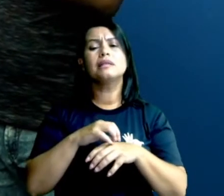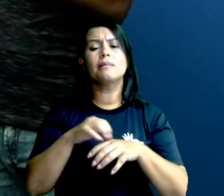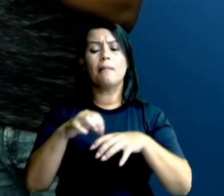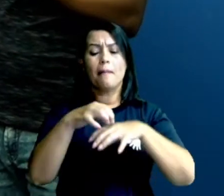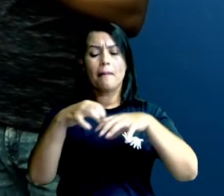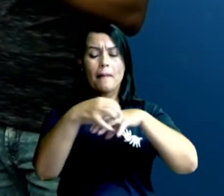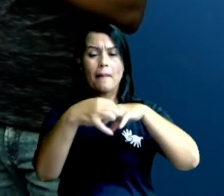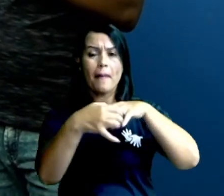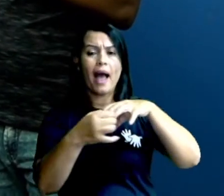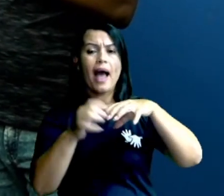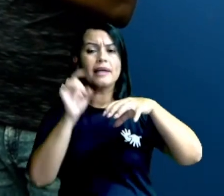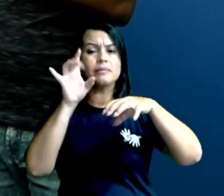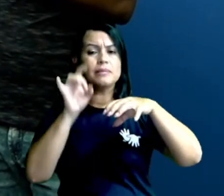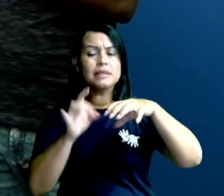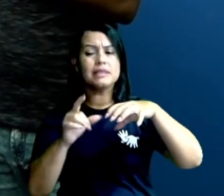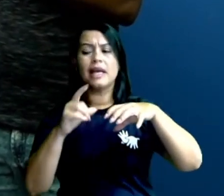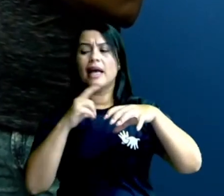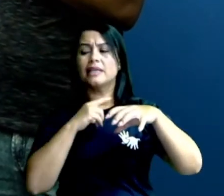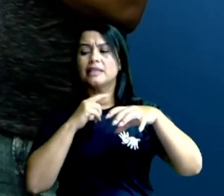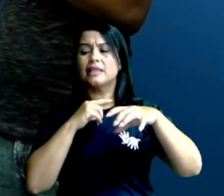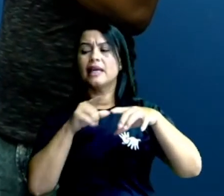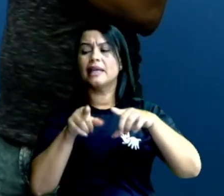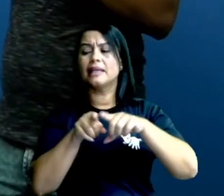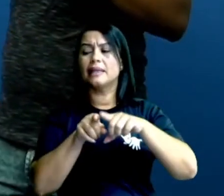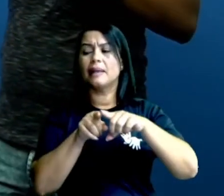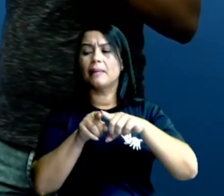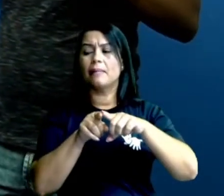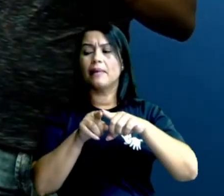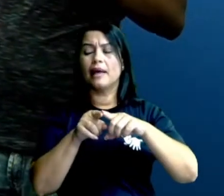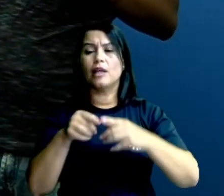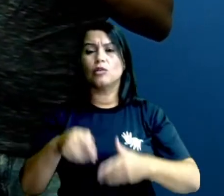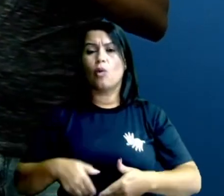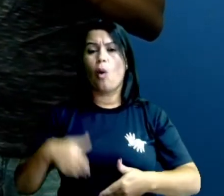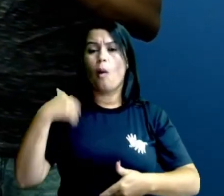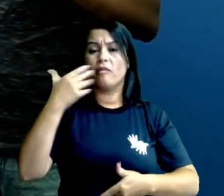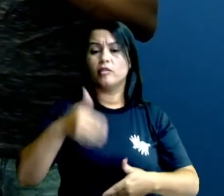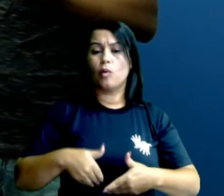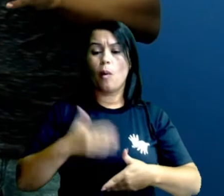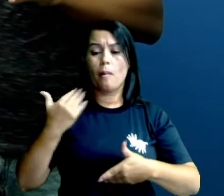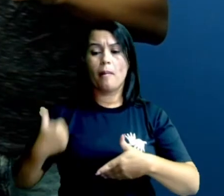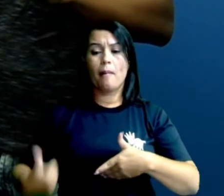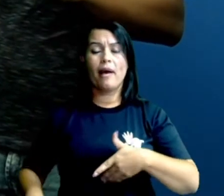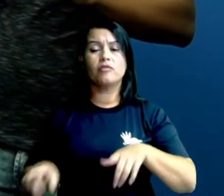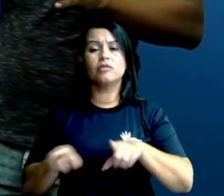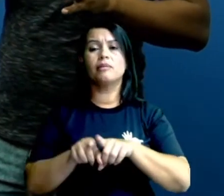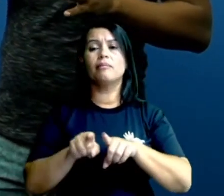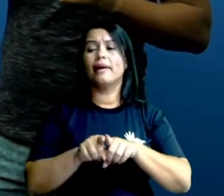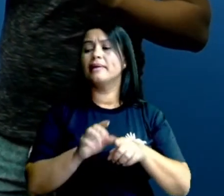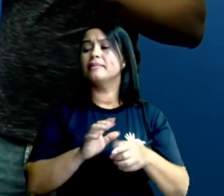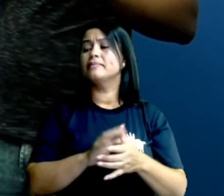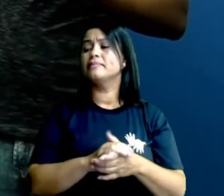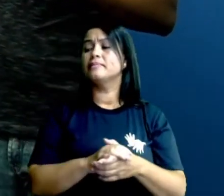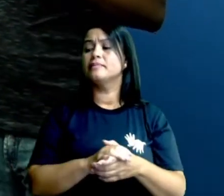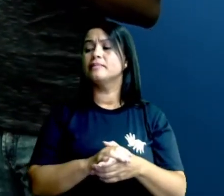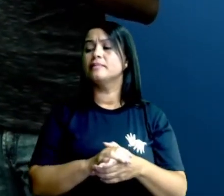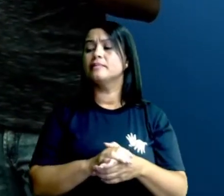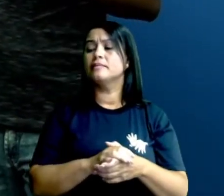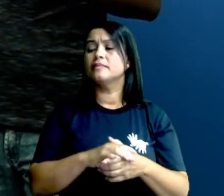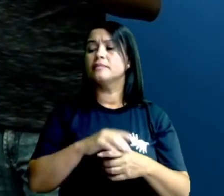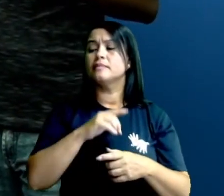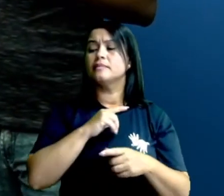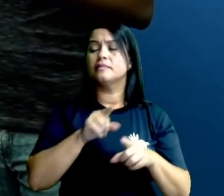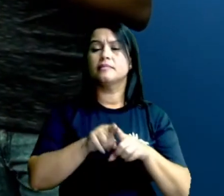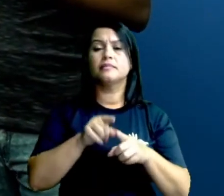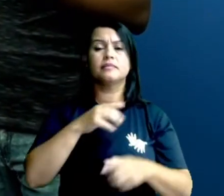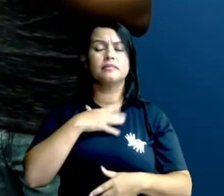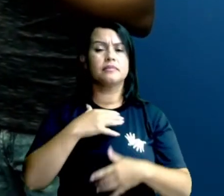patas torácicas, patas abdominais, possuem patas com função sensitiva, possuem também